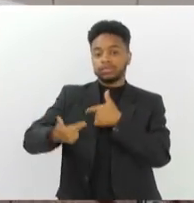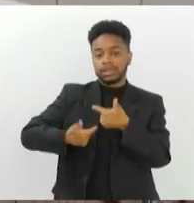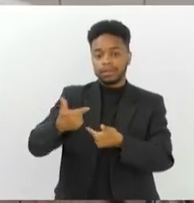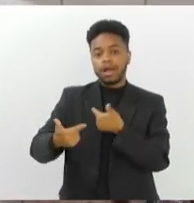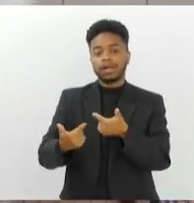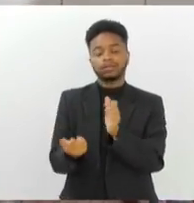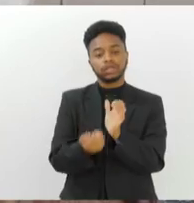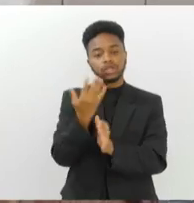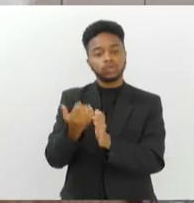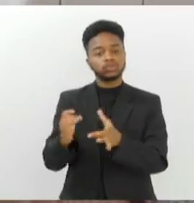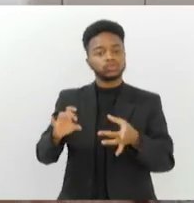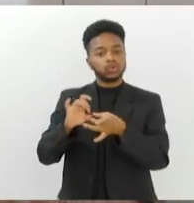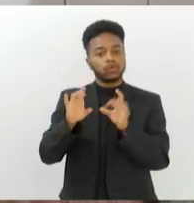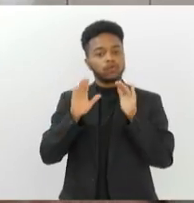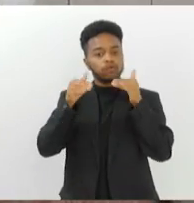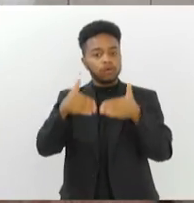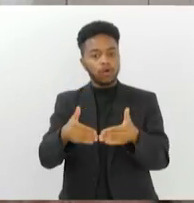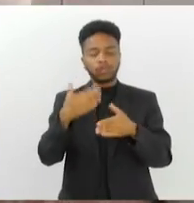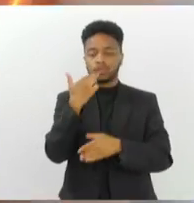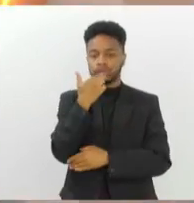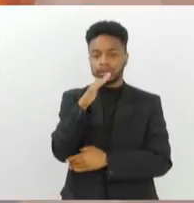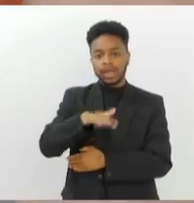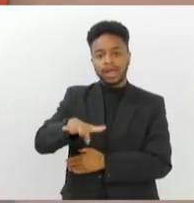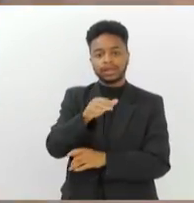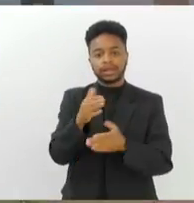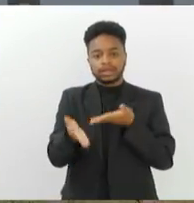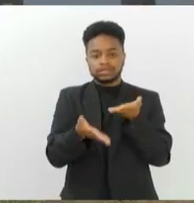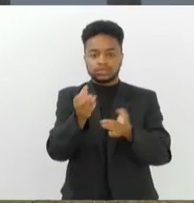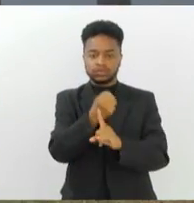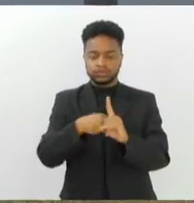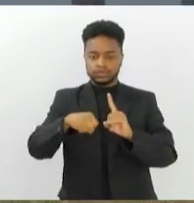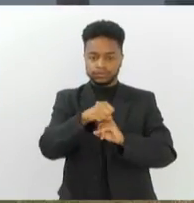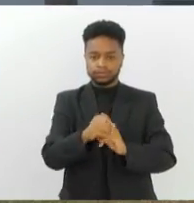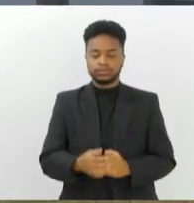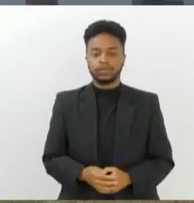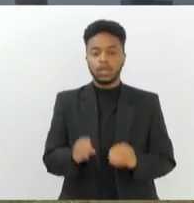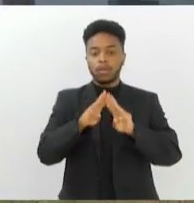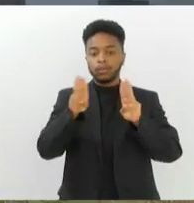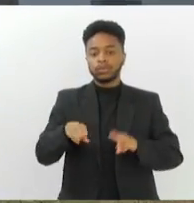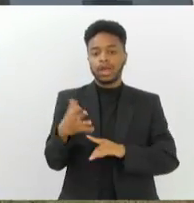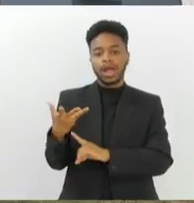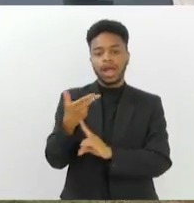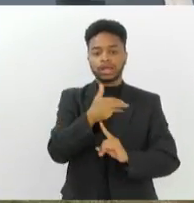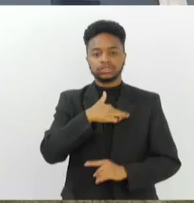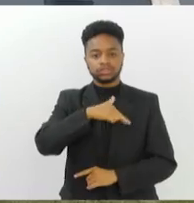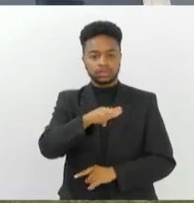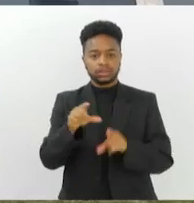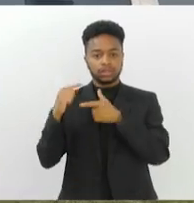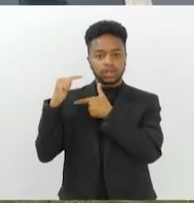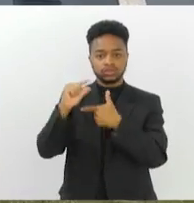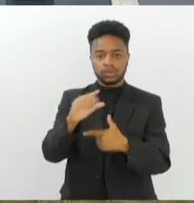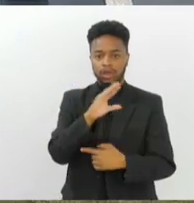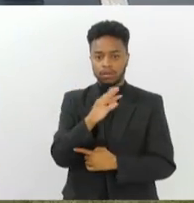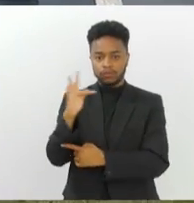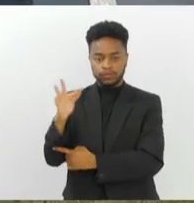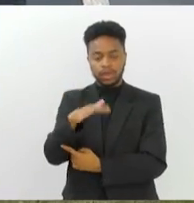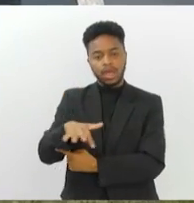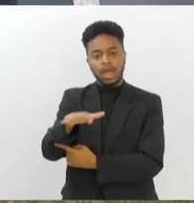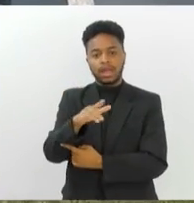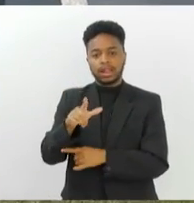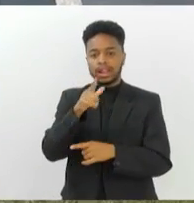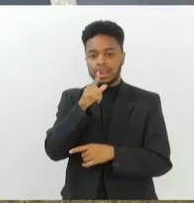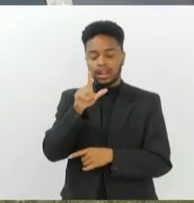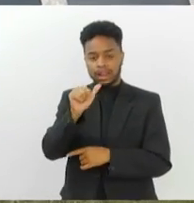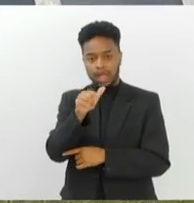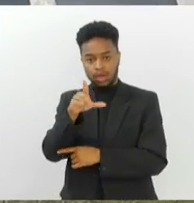um fórum de nutricionistas na assistência social. O Museu de Arte Religiosa e Tradicional de Cabo Frio, na região dos Lagos,